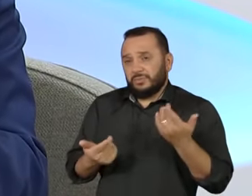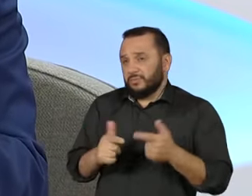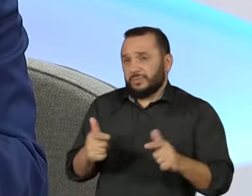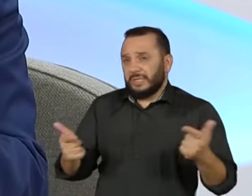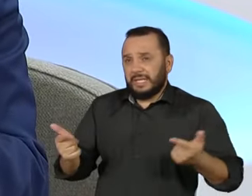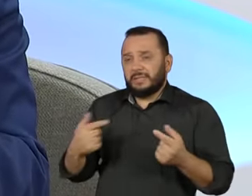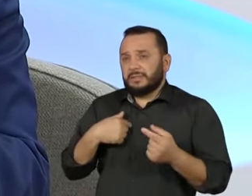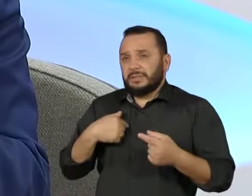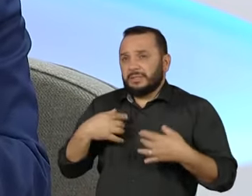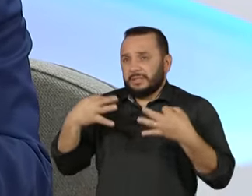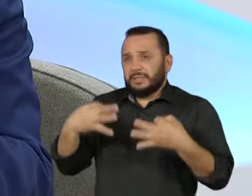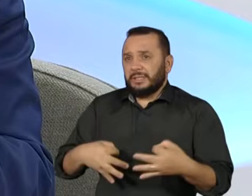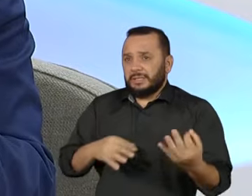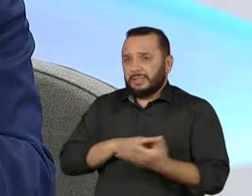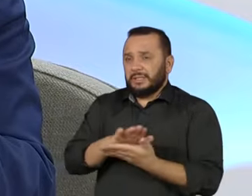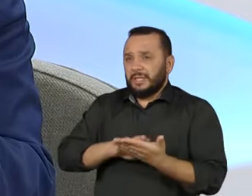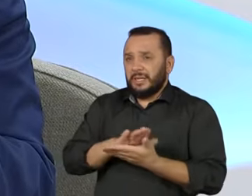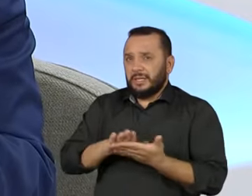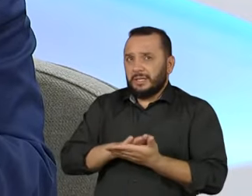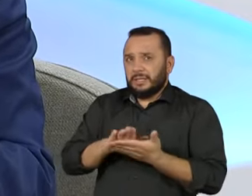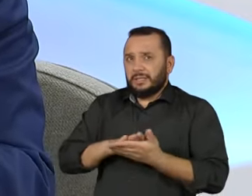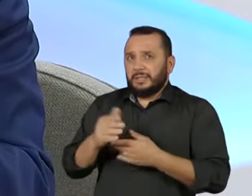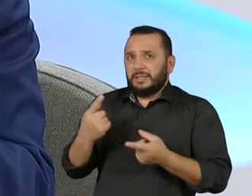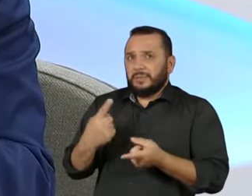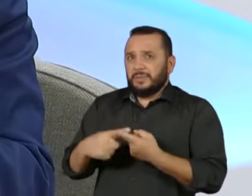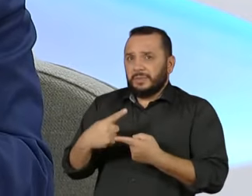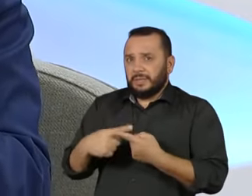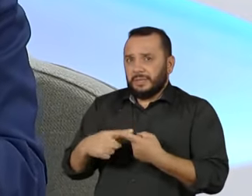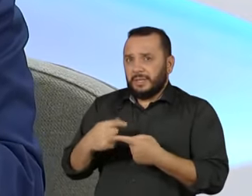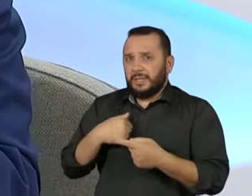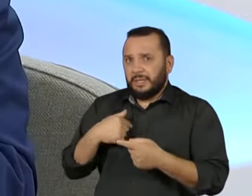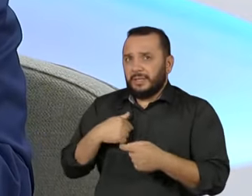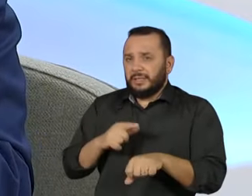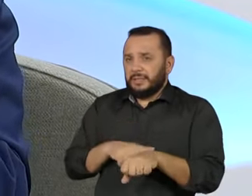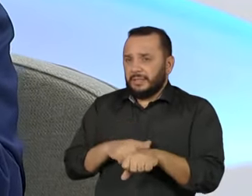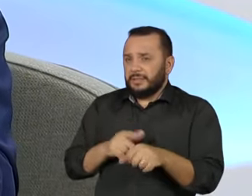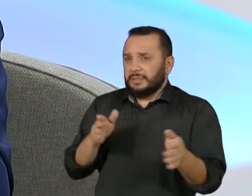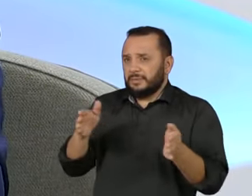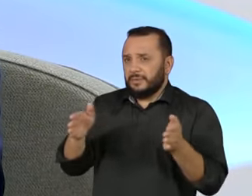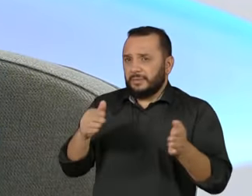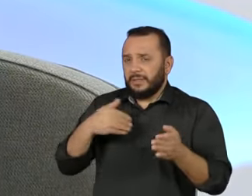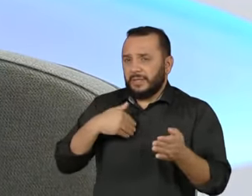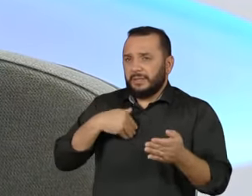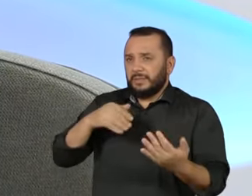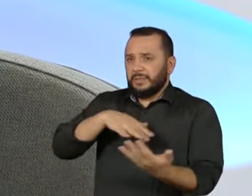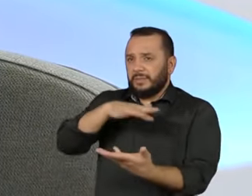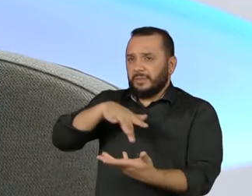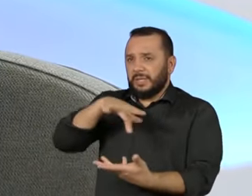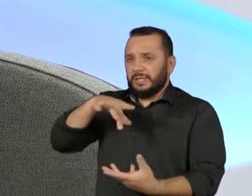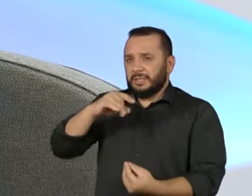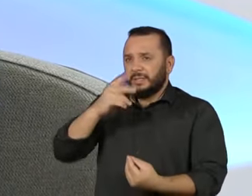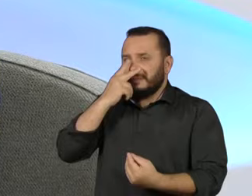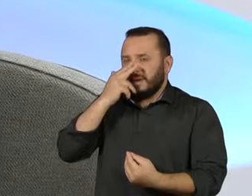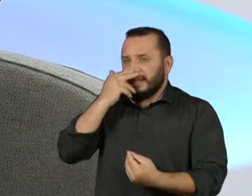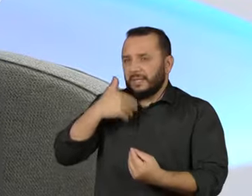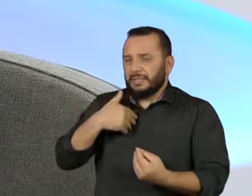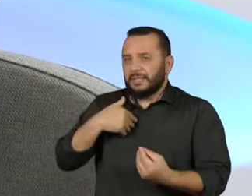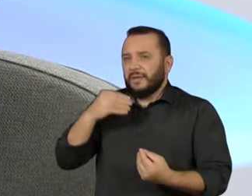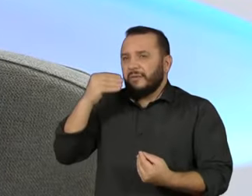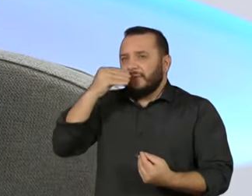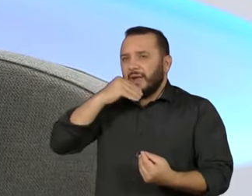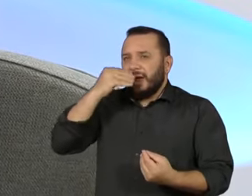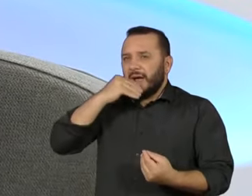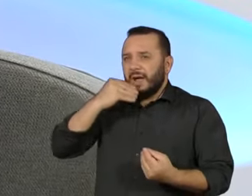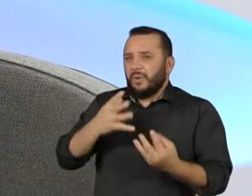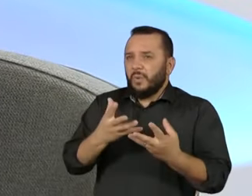nesse ciclo de enfraquecimento da democracia mundo afora, é um processo